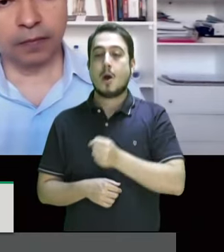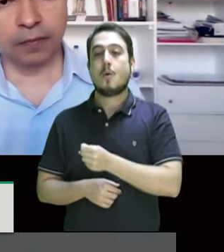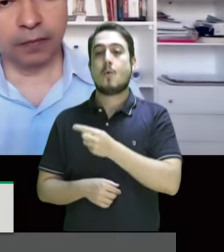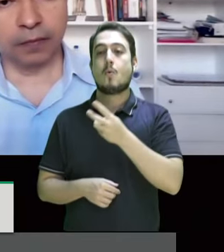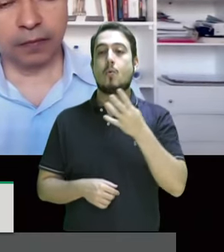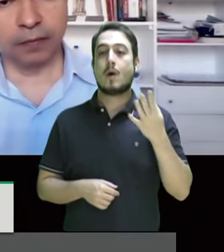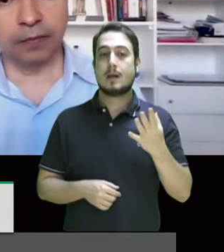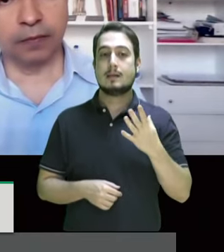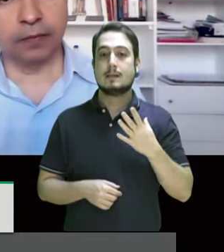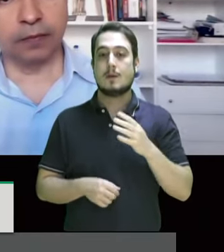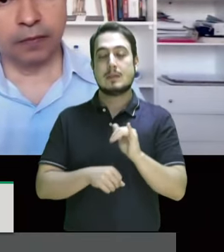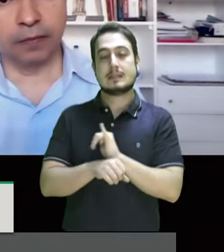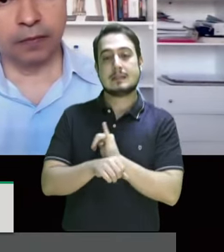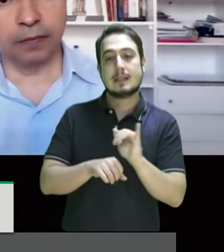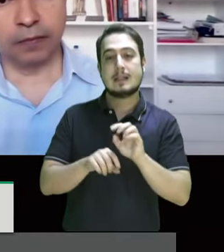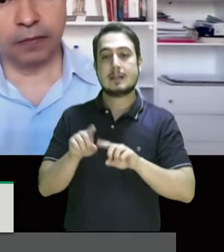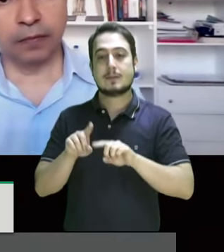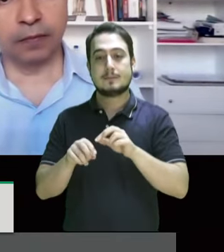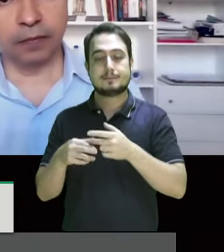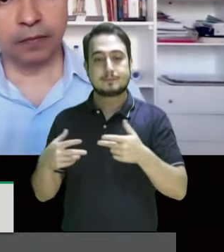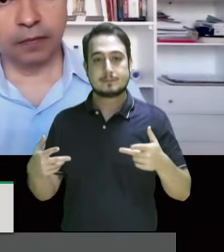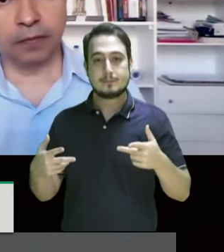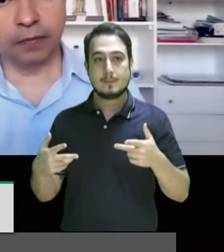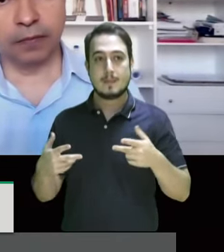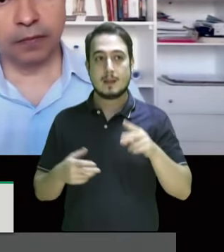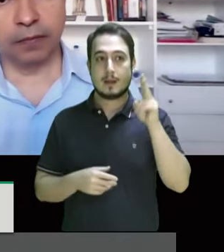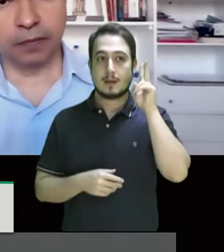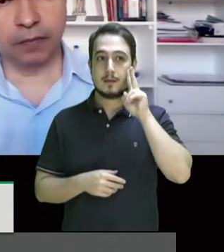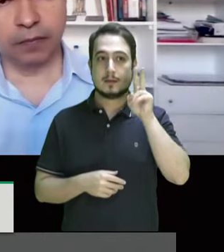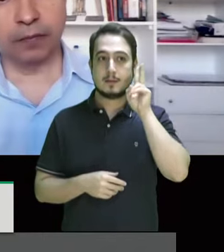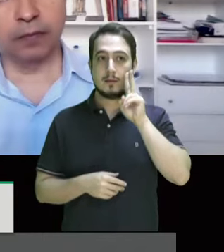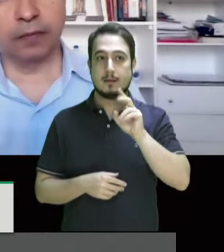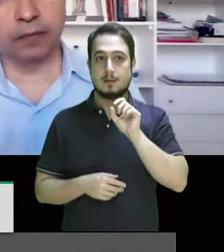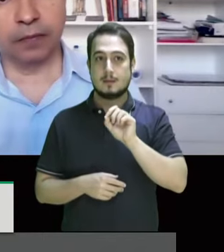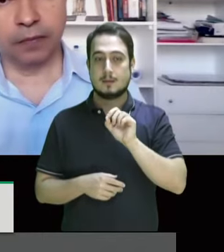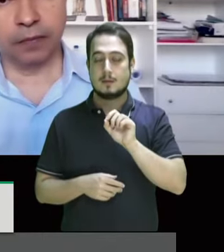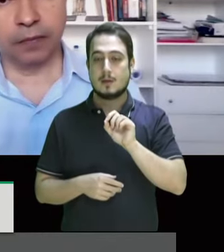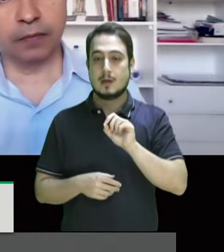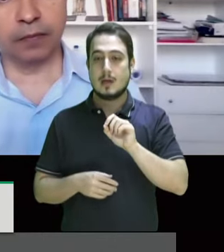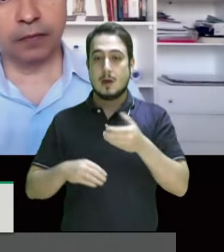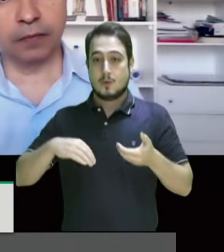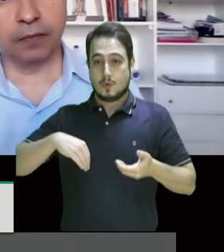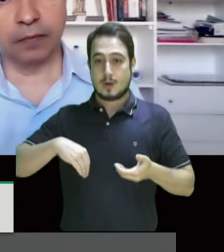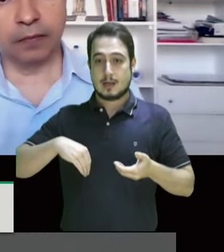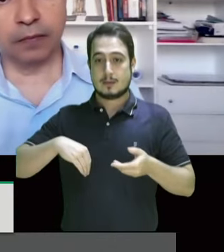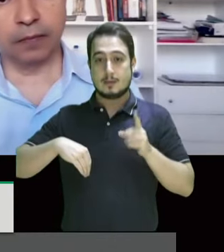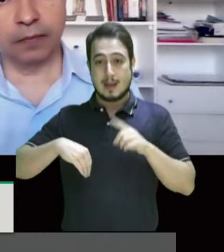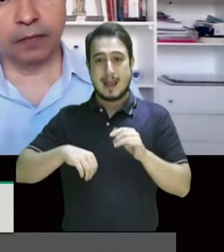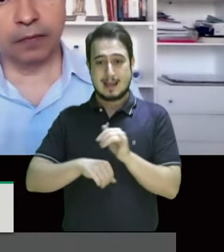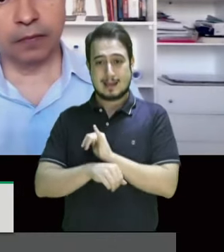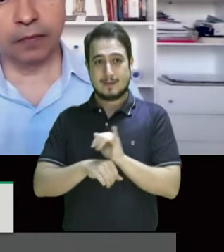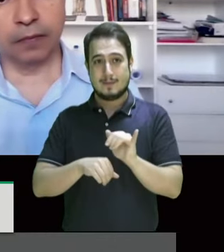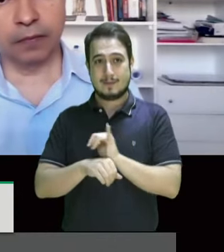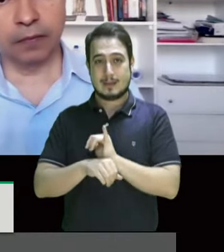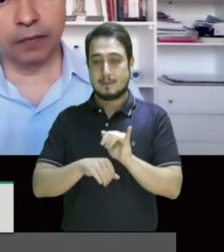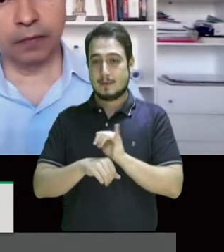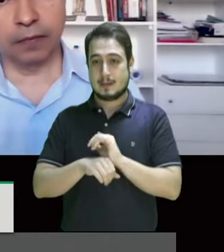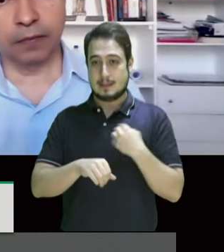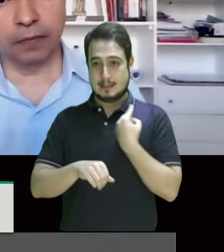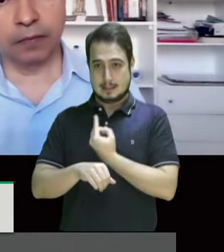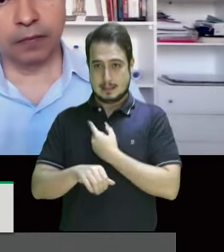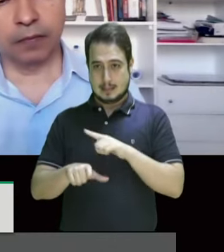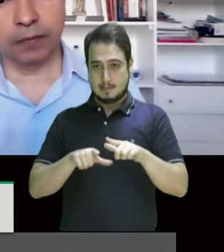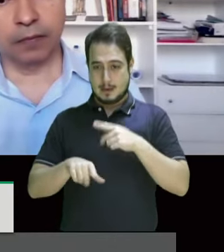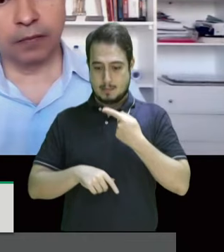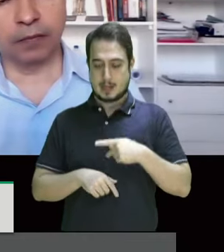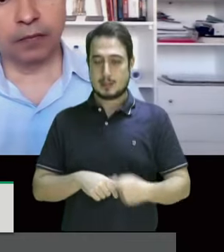os instrumentos e ferramentas e considero deputado Bira o Congresso Nacional é uma ferramenta a serviço da população é um